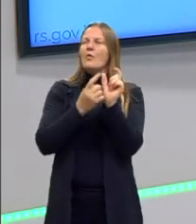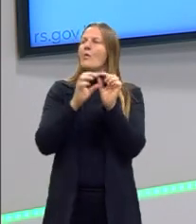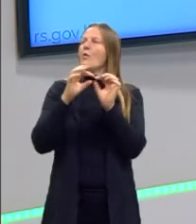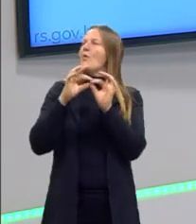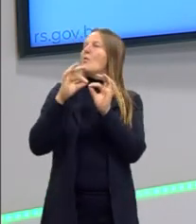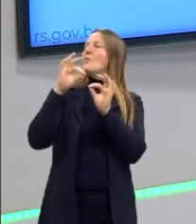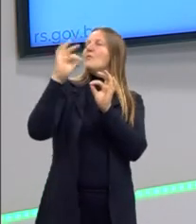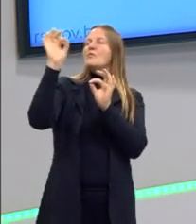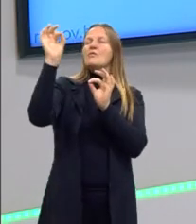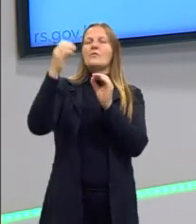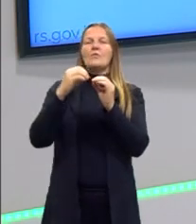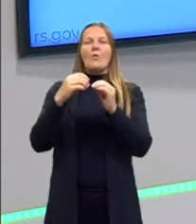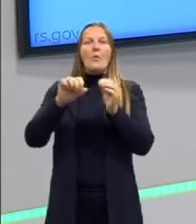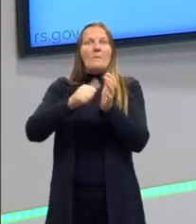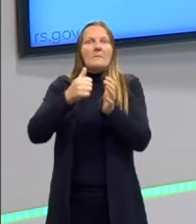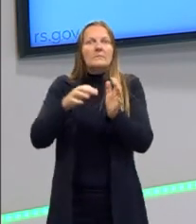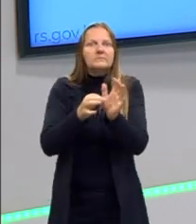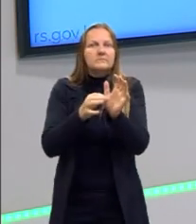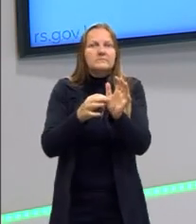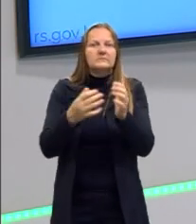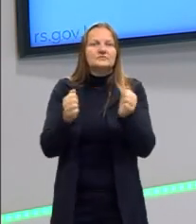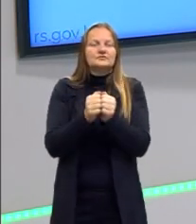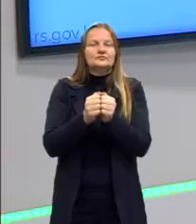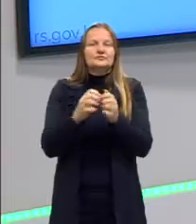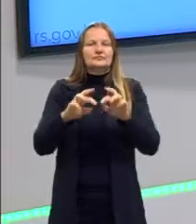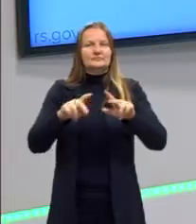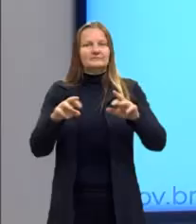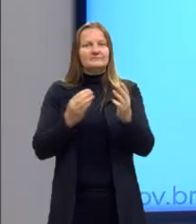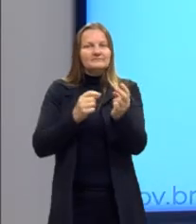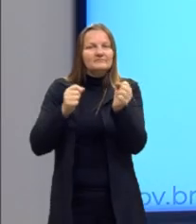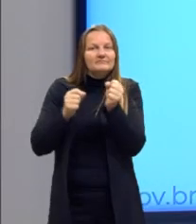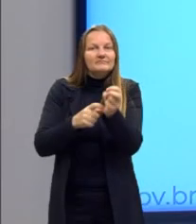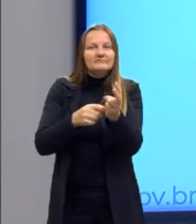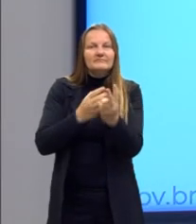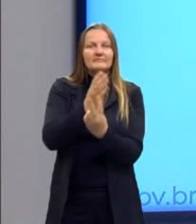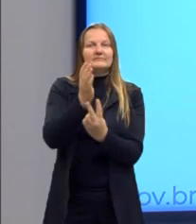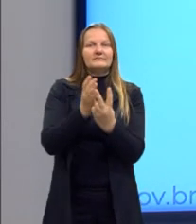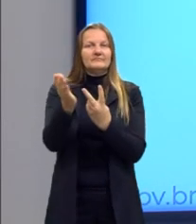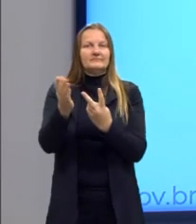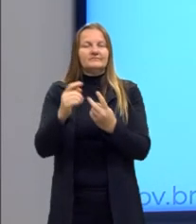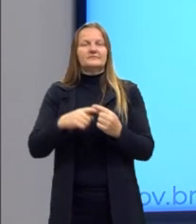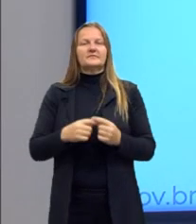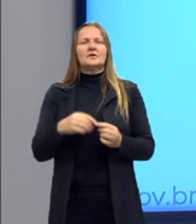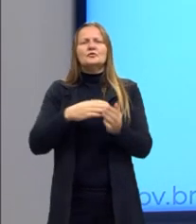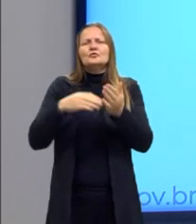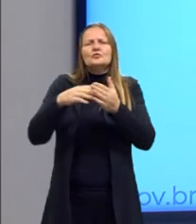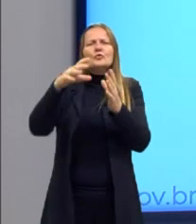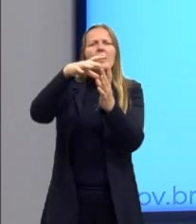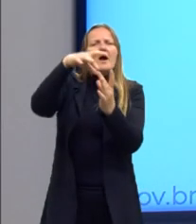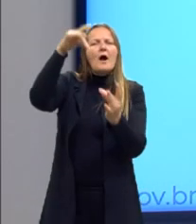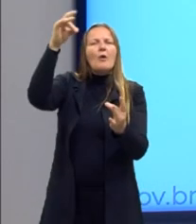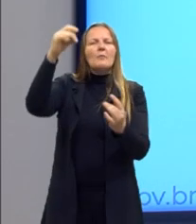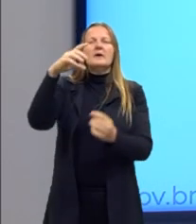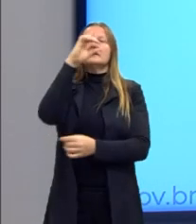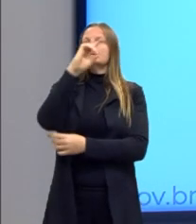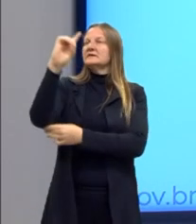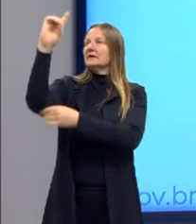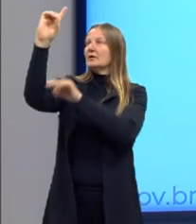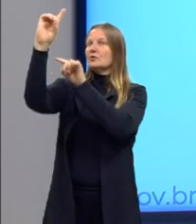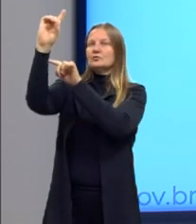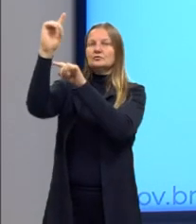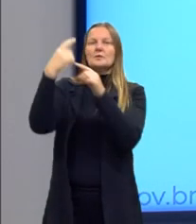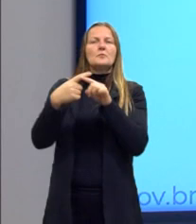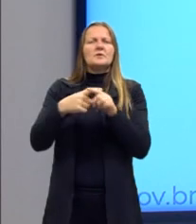essa primeira coisa. O fundamento comum de tudo que existe, a alma, Deus, a finalidade da